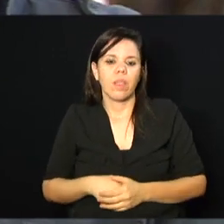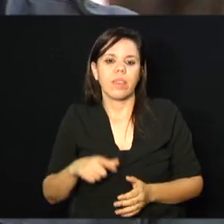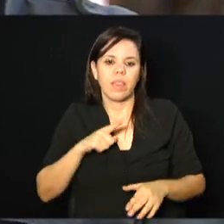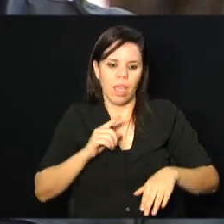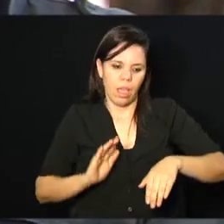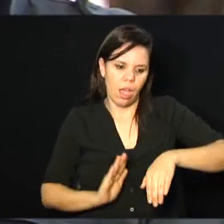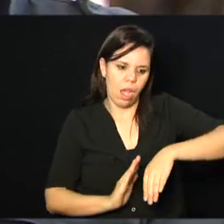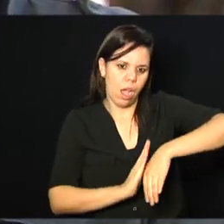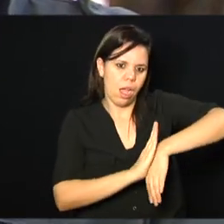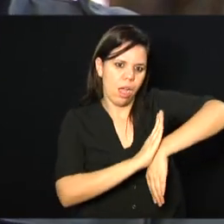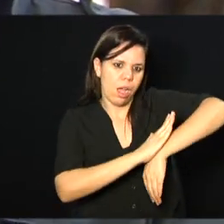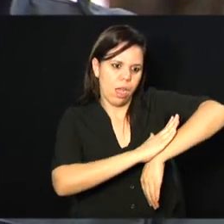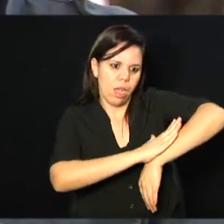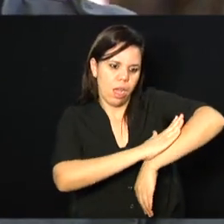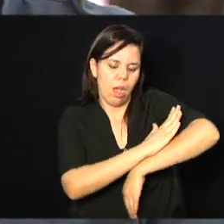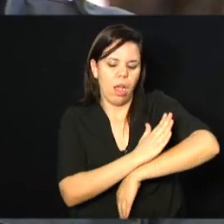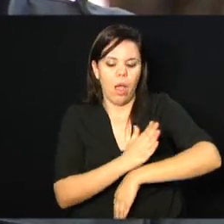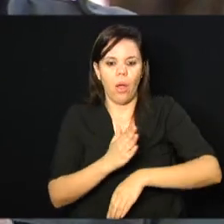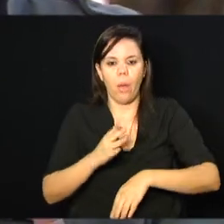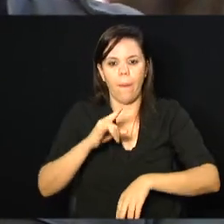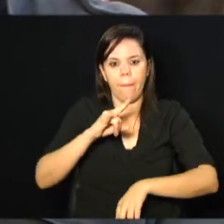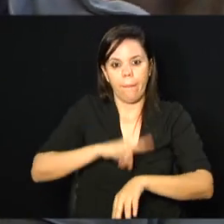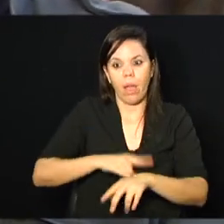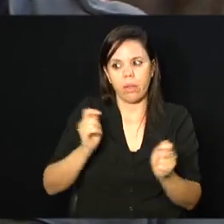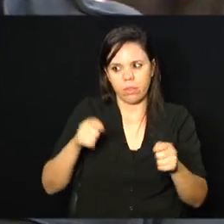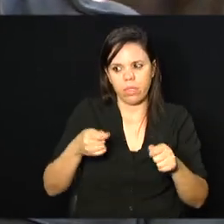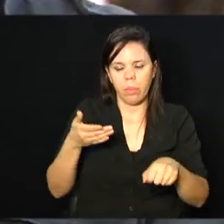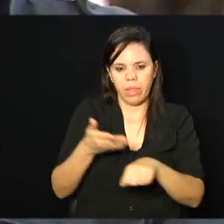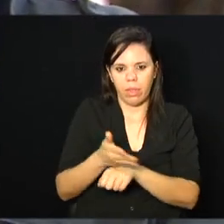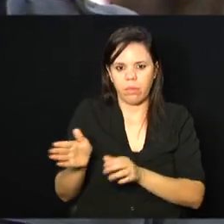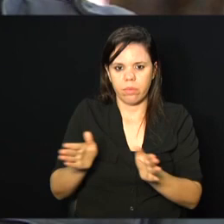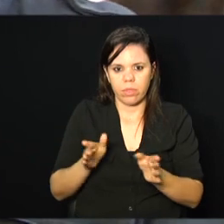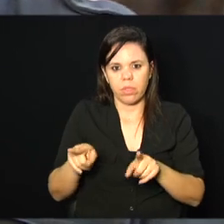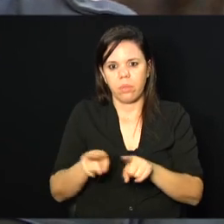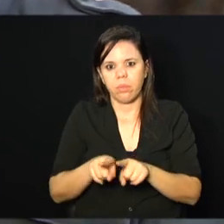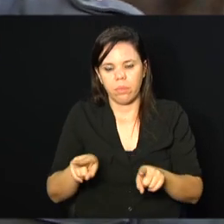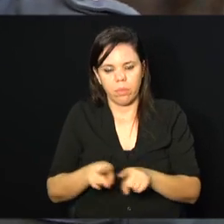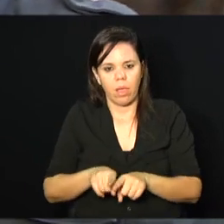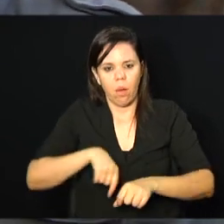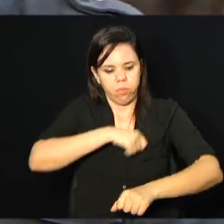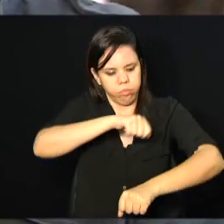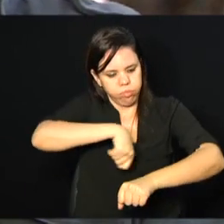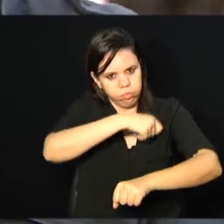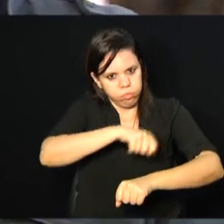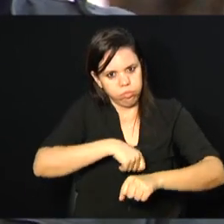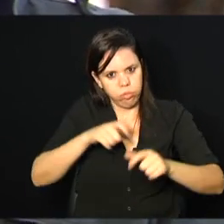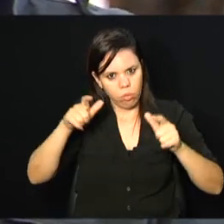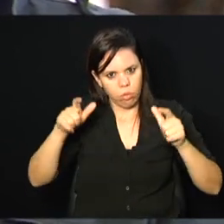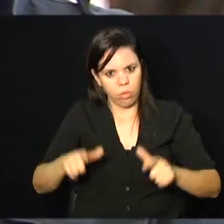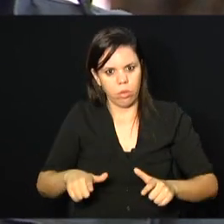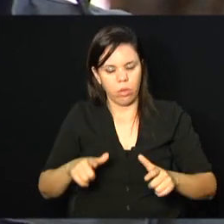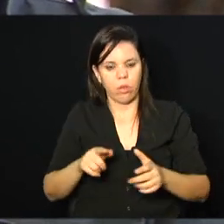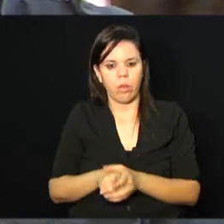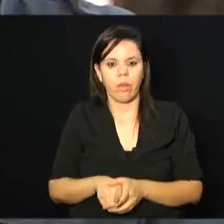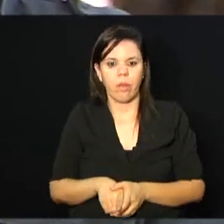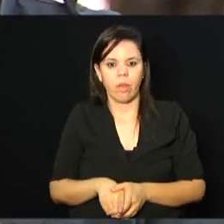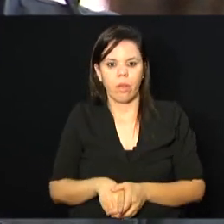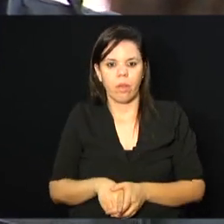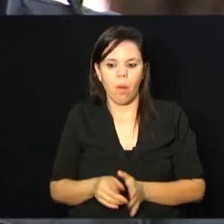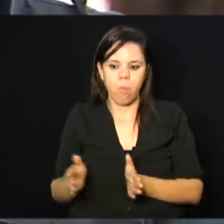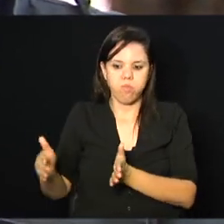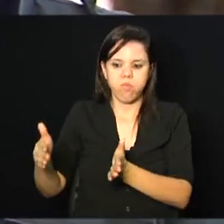rampas, um banheiro acessível, uma cozinha também que fizesse o apoio pros